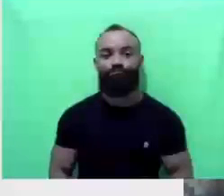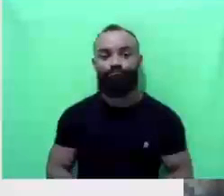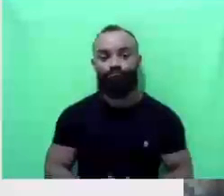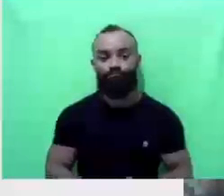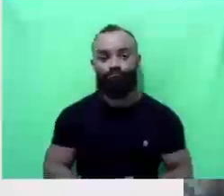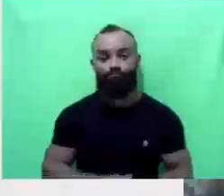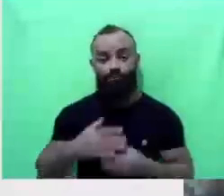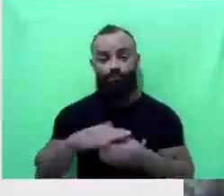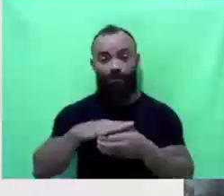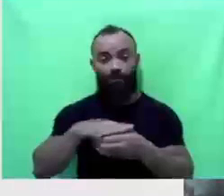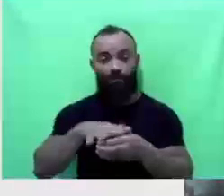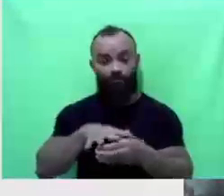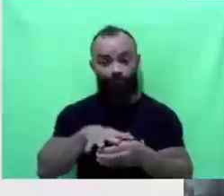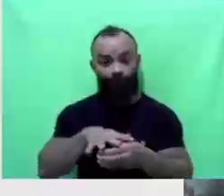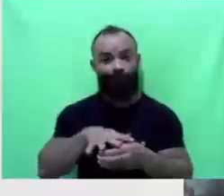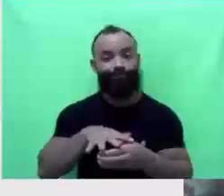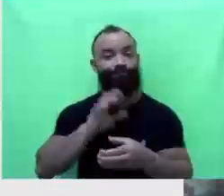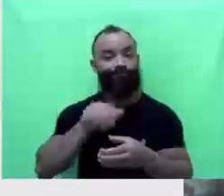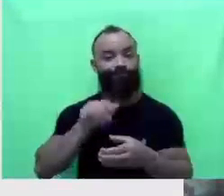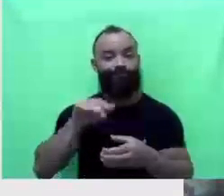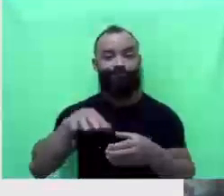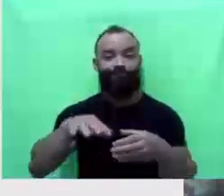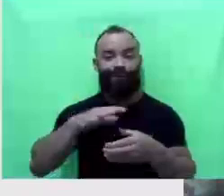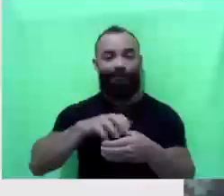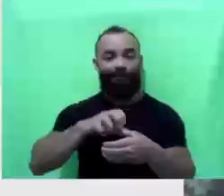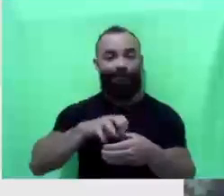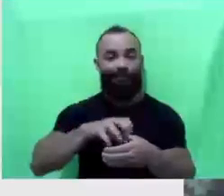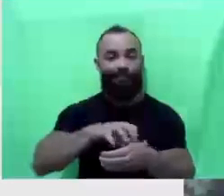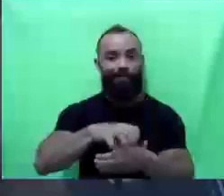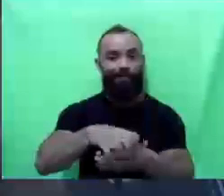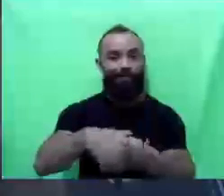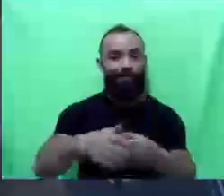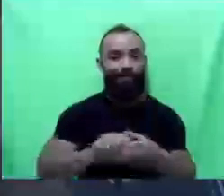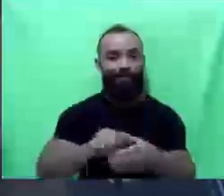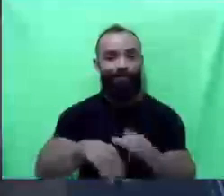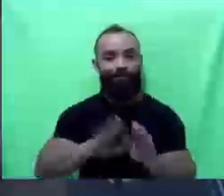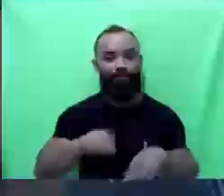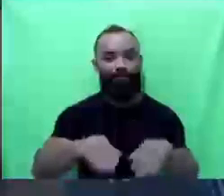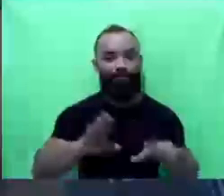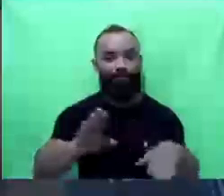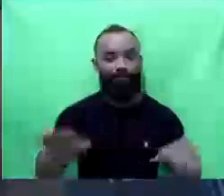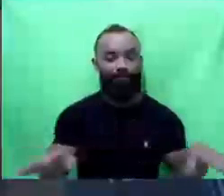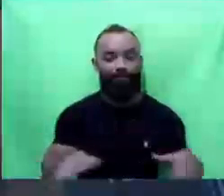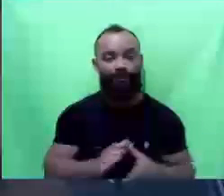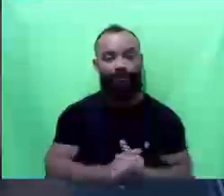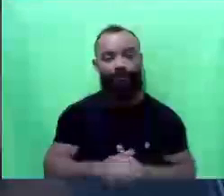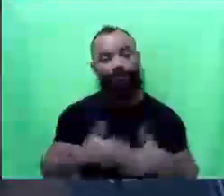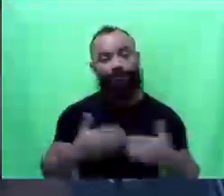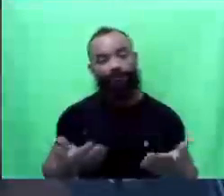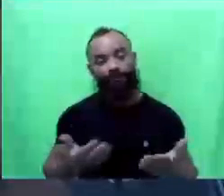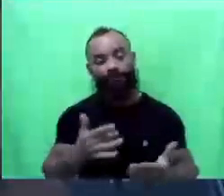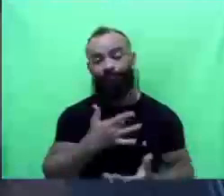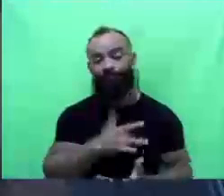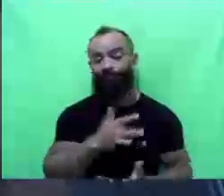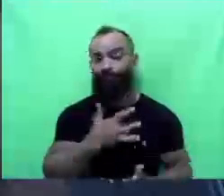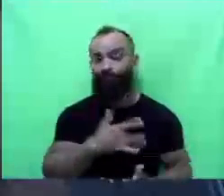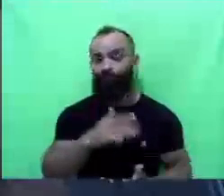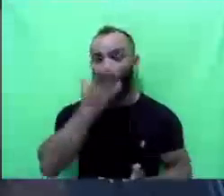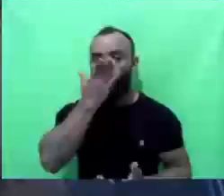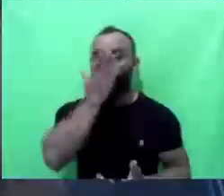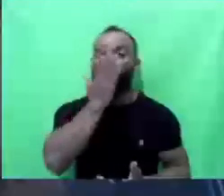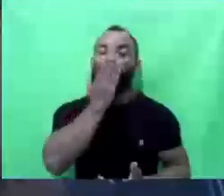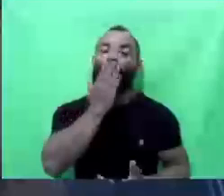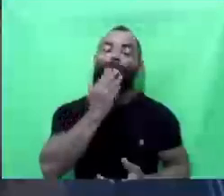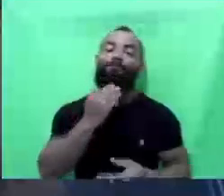lobo entupida com lixo, ela acaba cavando e destruindo todas as lajotas. E, infelizmente, aí, quando a gente